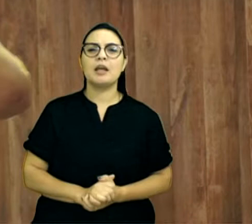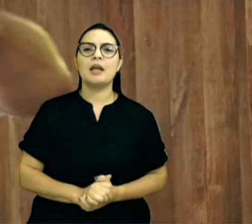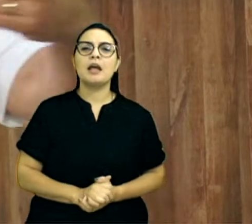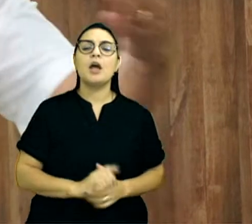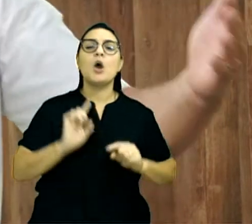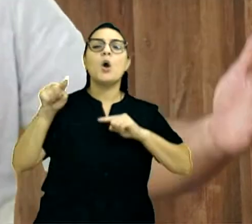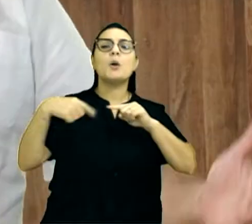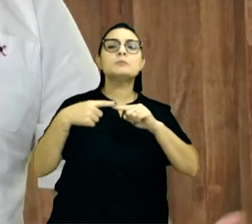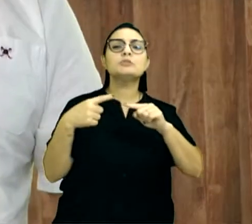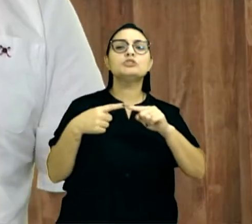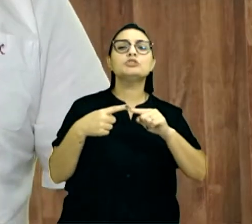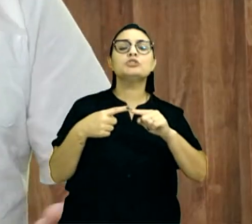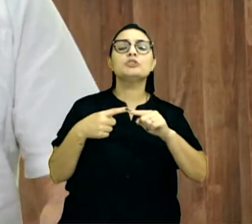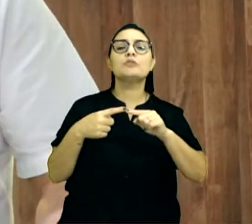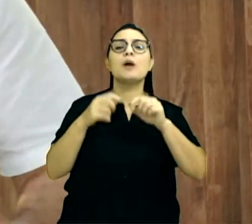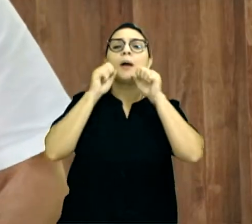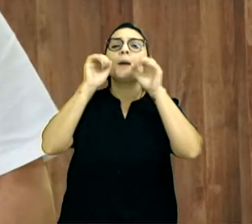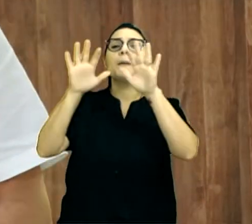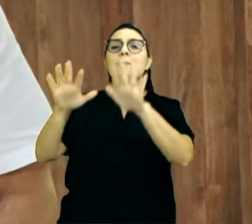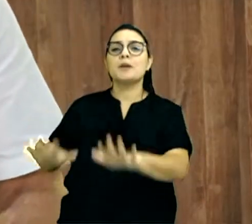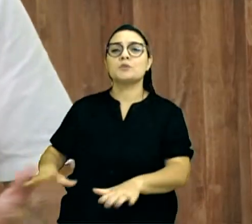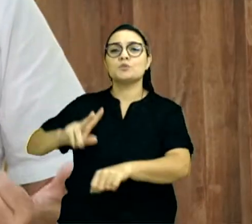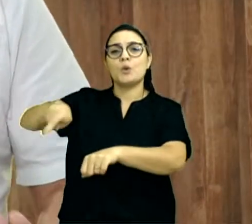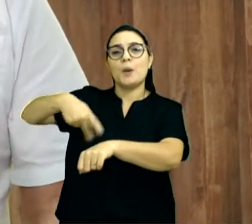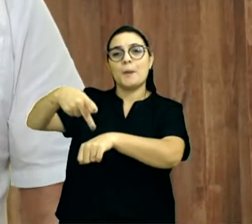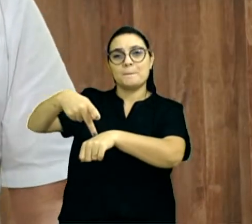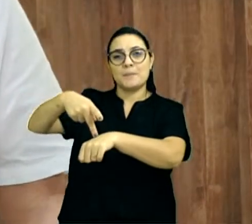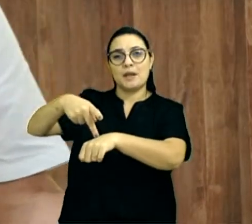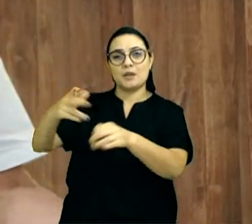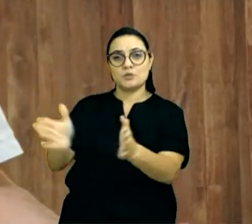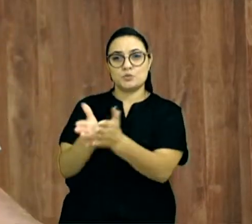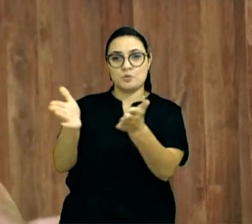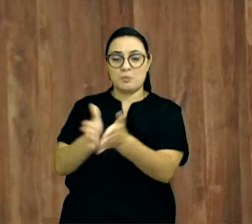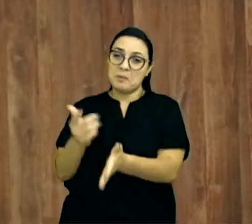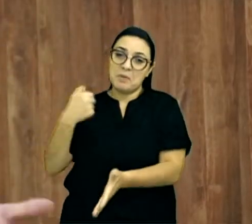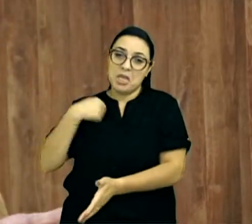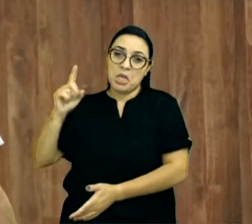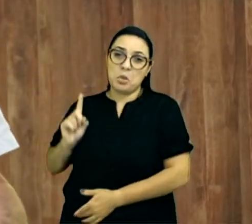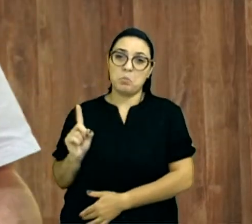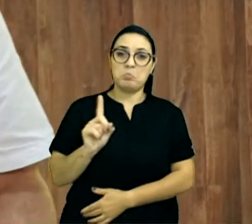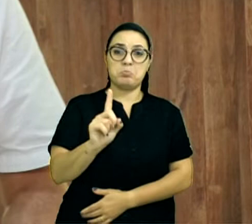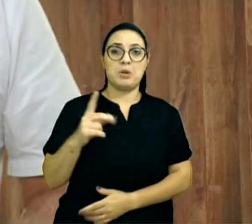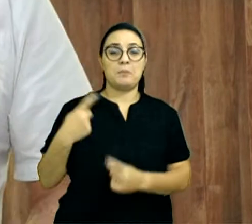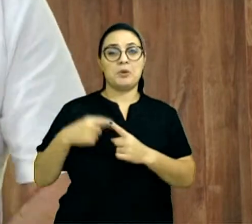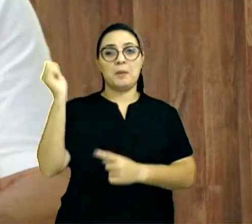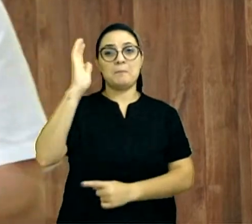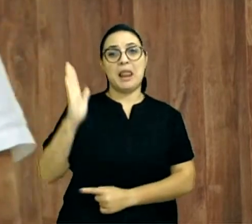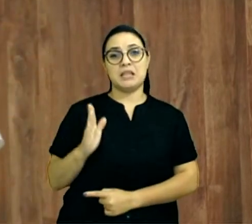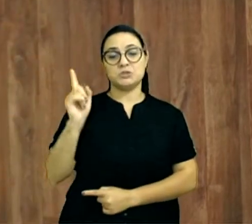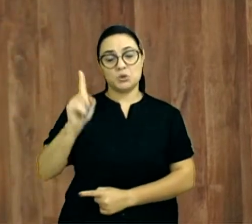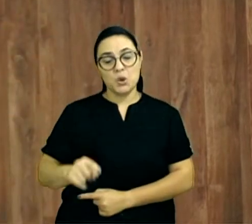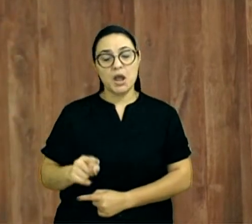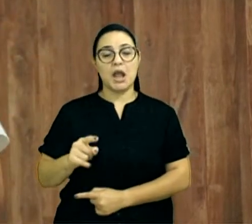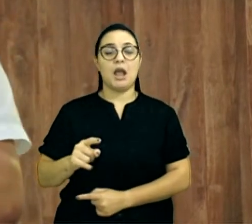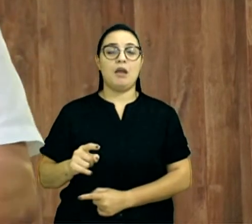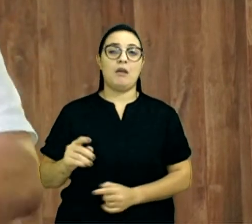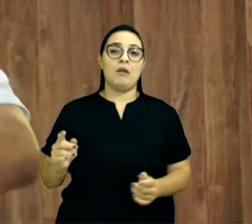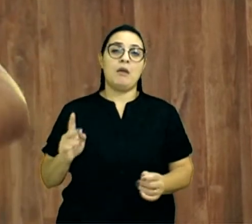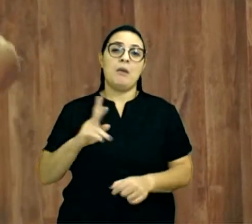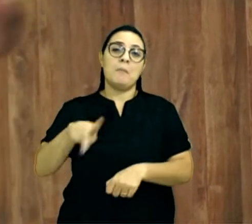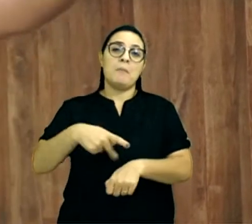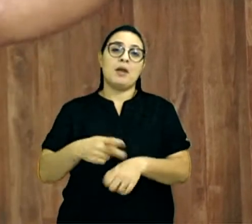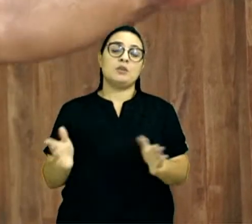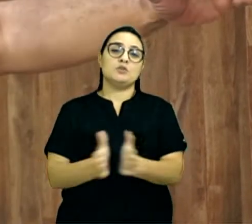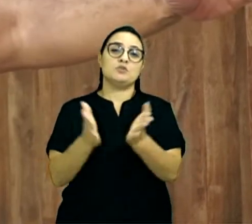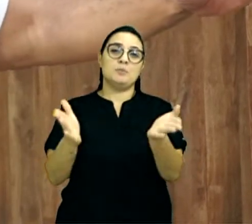abençoar os países pobres, e eu me colocava como um país pobre, Brasil, América Latina, e num dia, pela manhã, nós